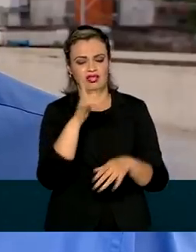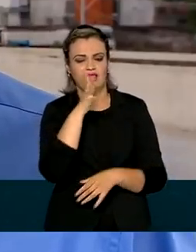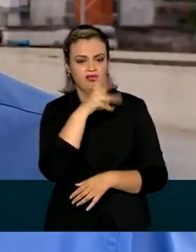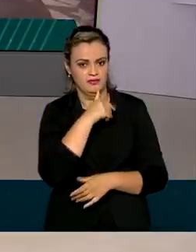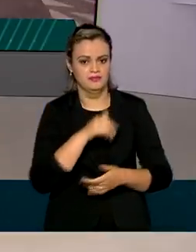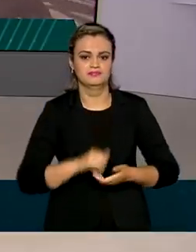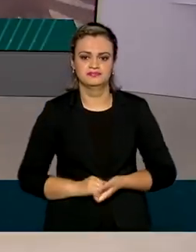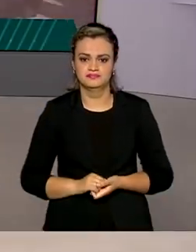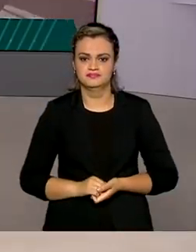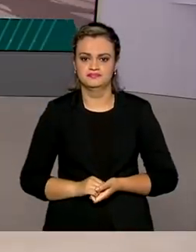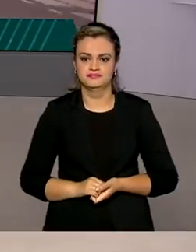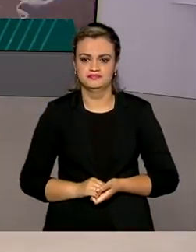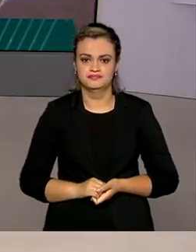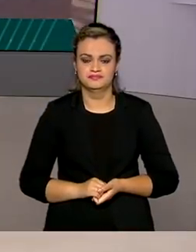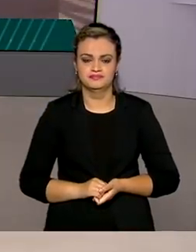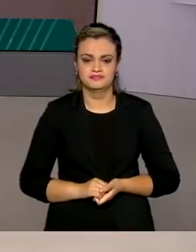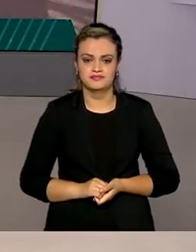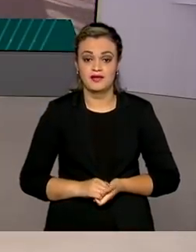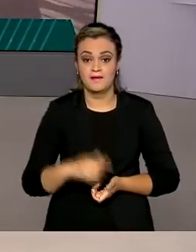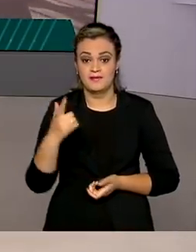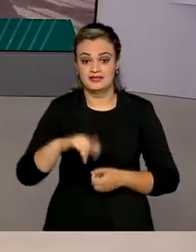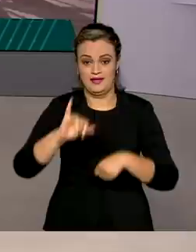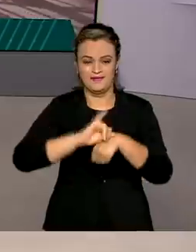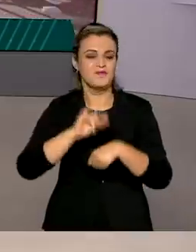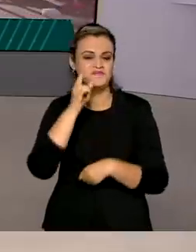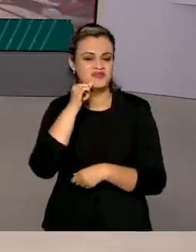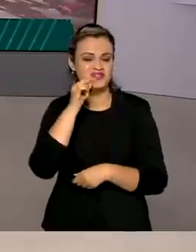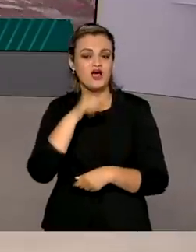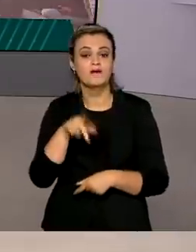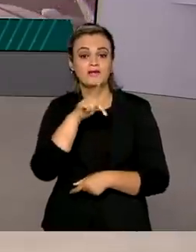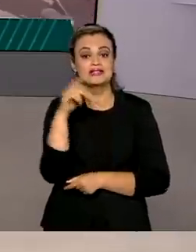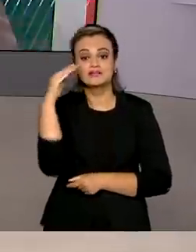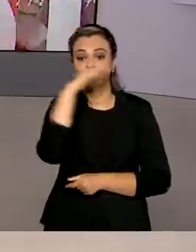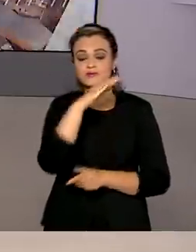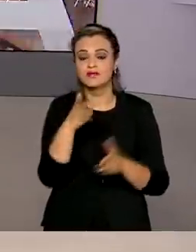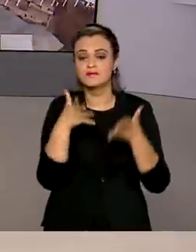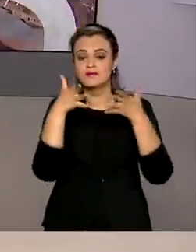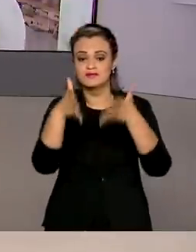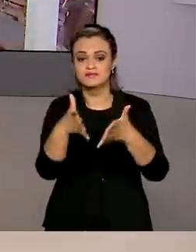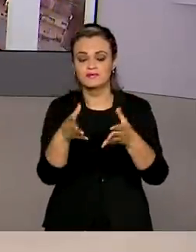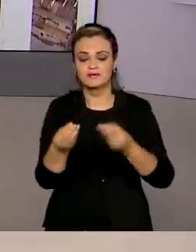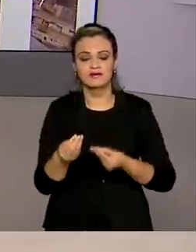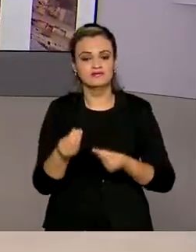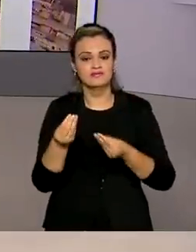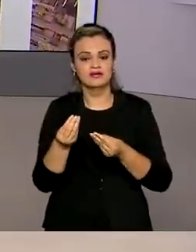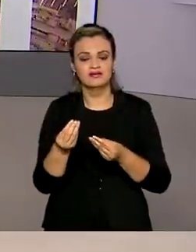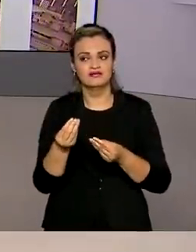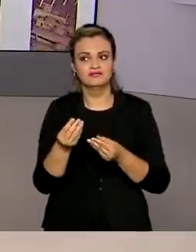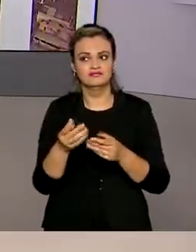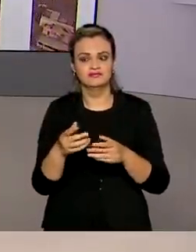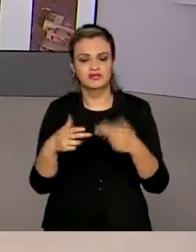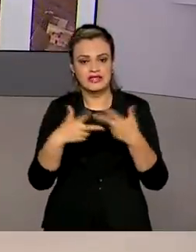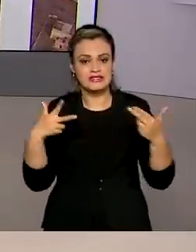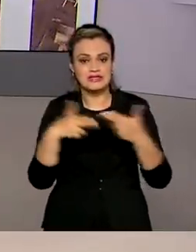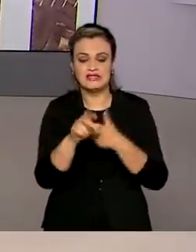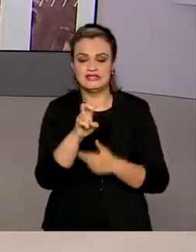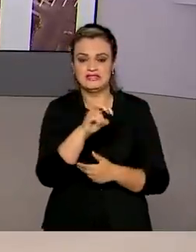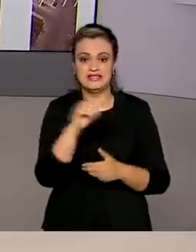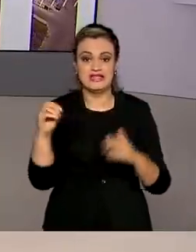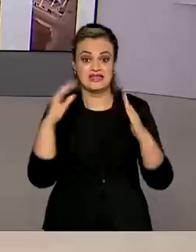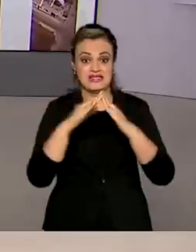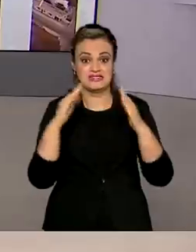complicado. E ainda na capital, o presidente Jair Bolsonaro participou da entrega de 500 moradias do residencial